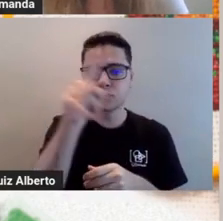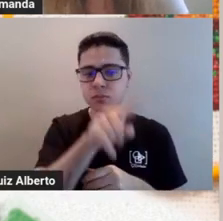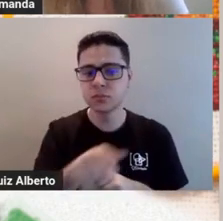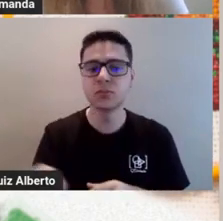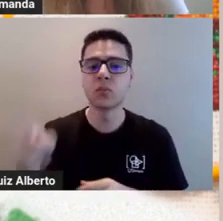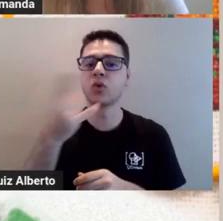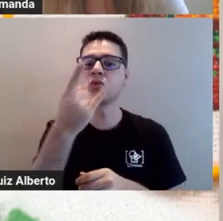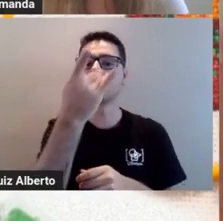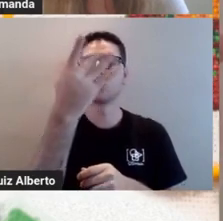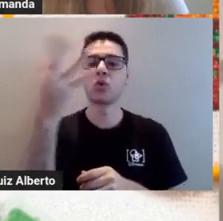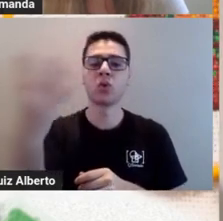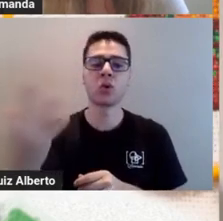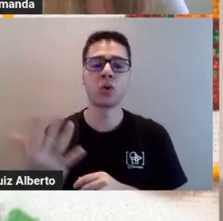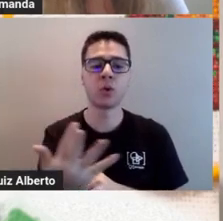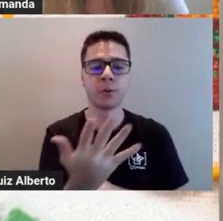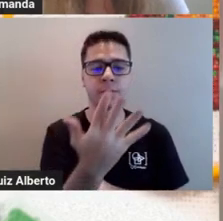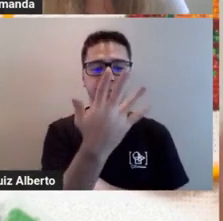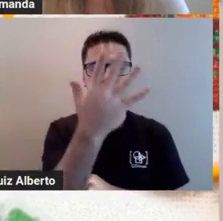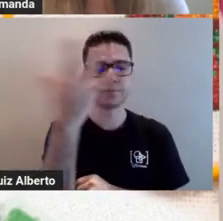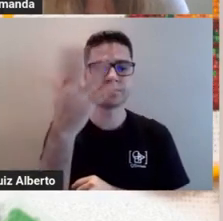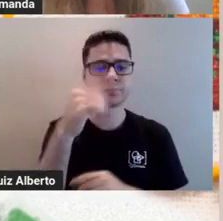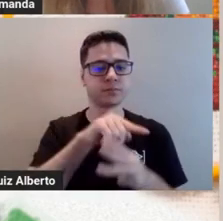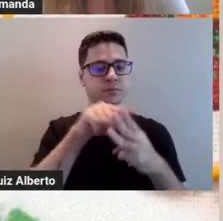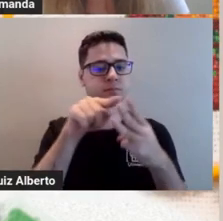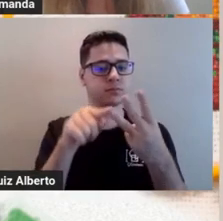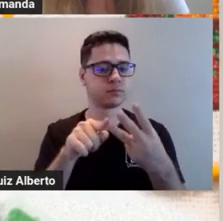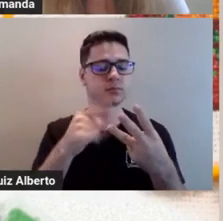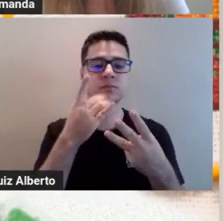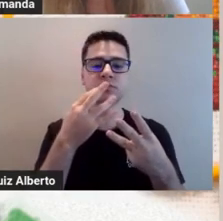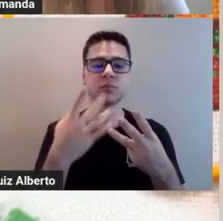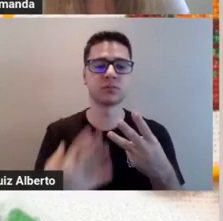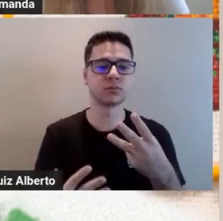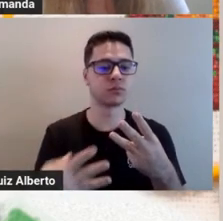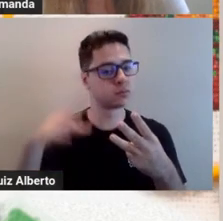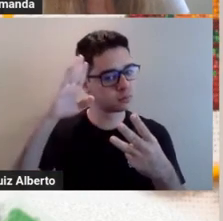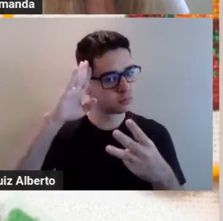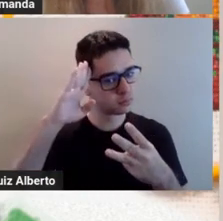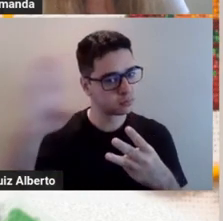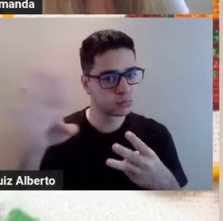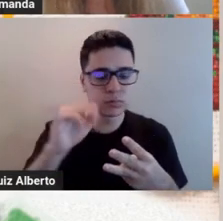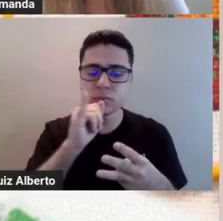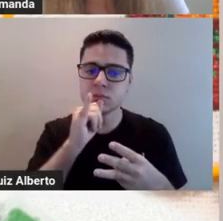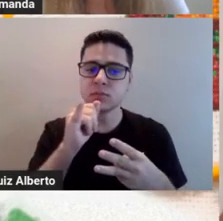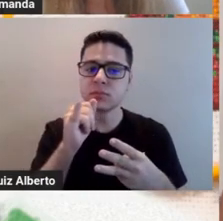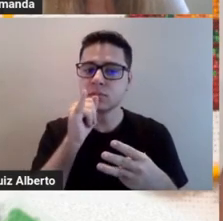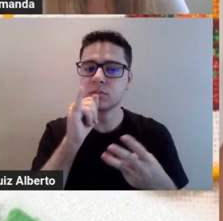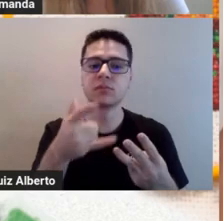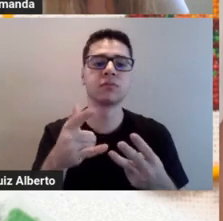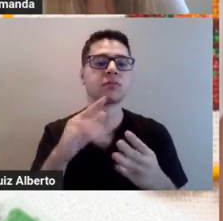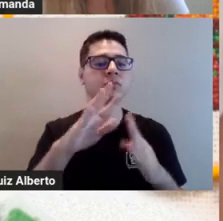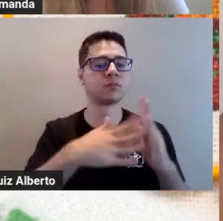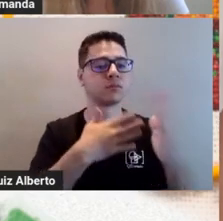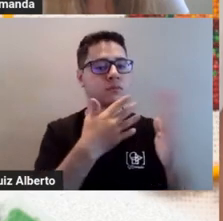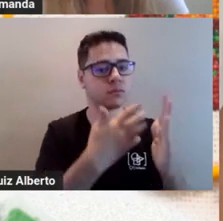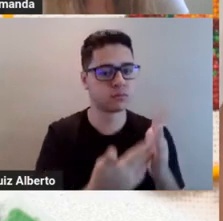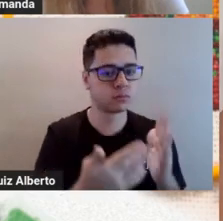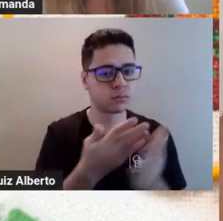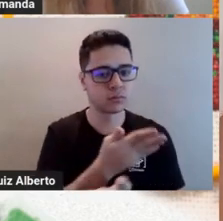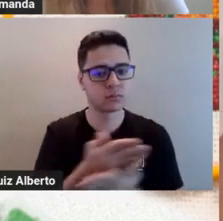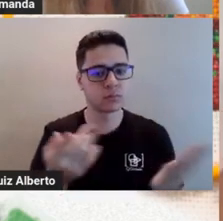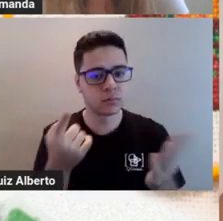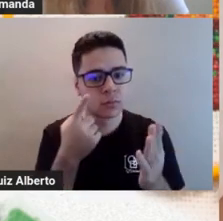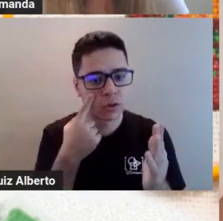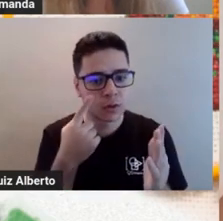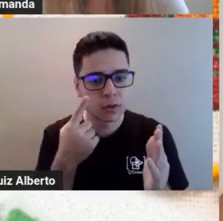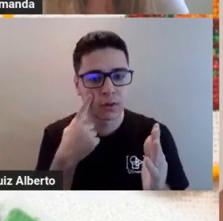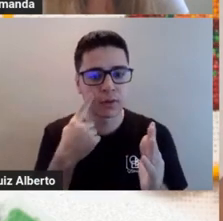dos três tons, das três cores primárias. Então, puxei ali um feito em tinta pra enxergar um pouquinho melhor as